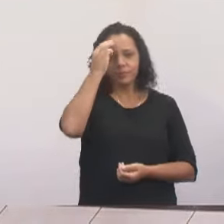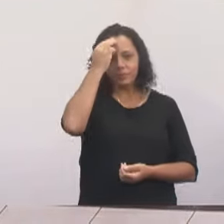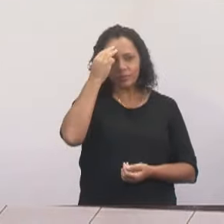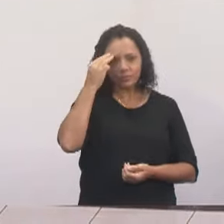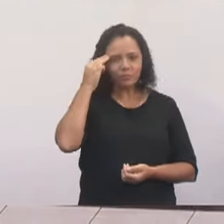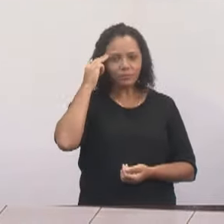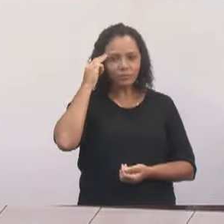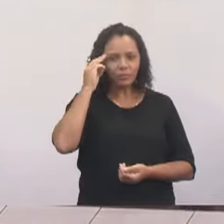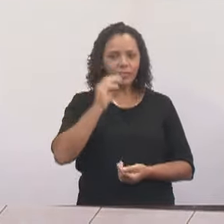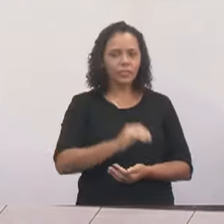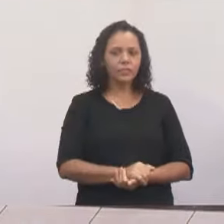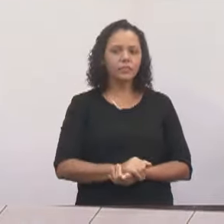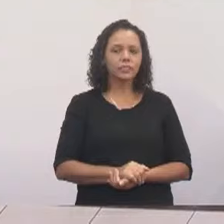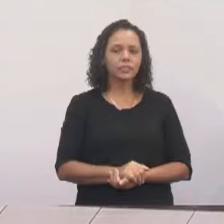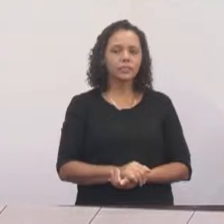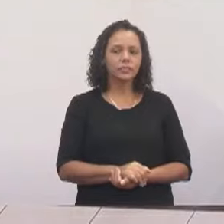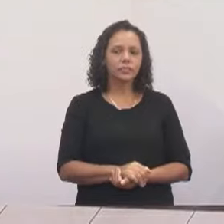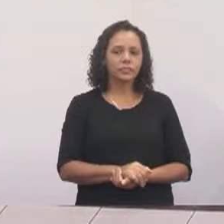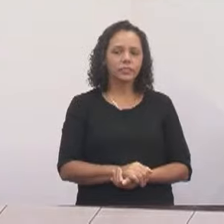Amélia.